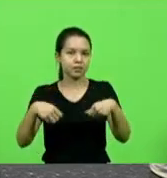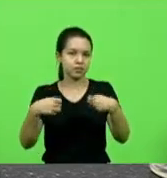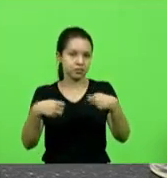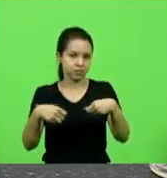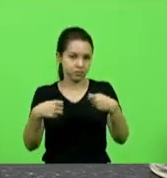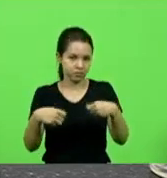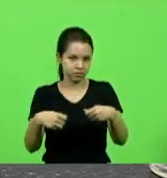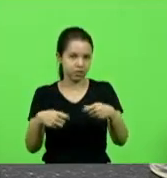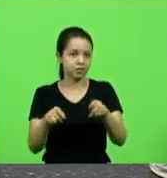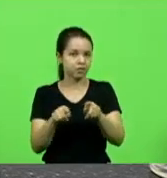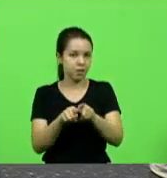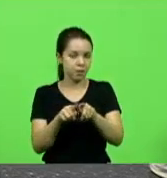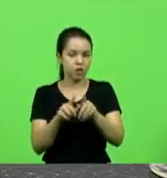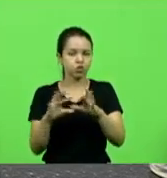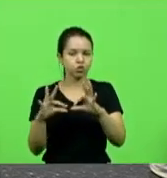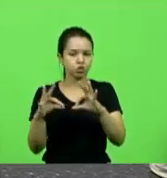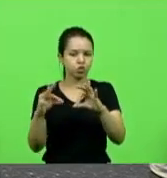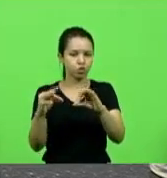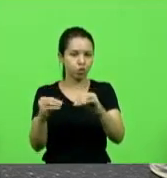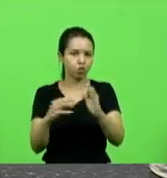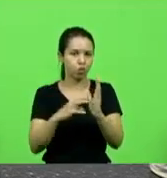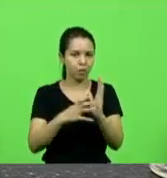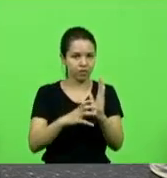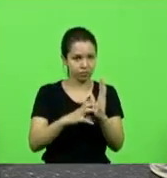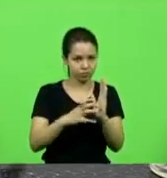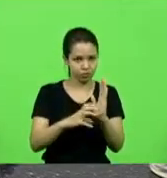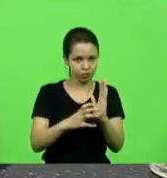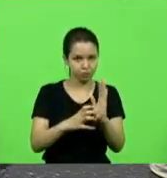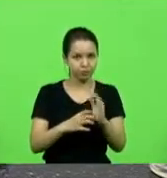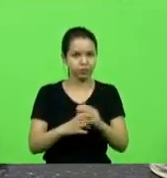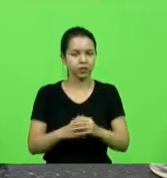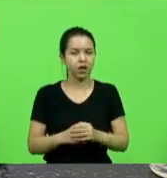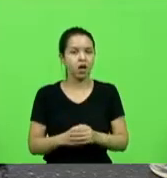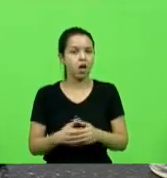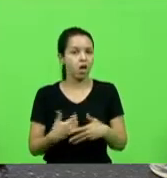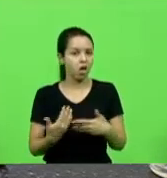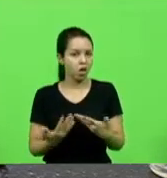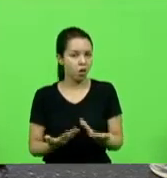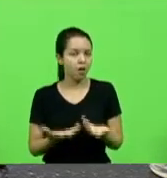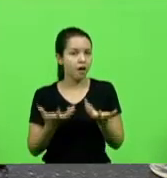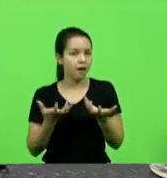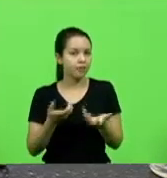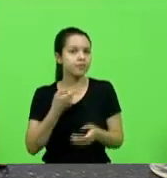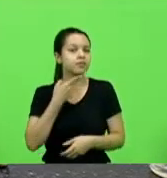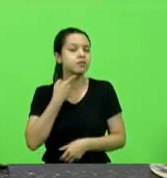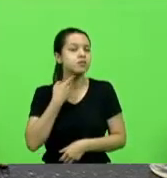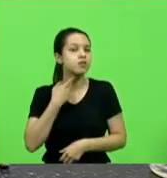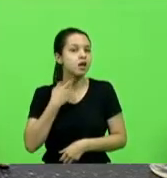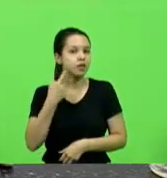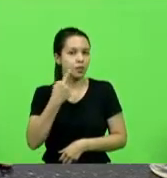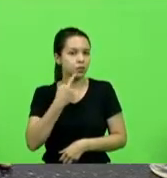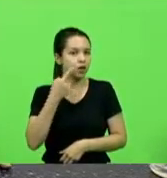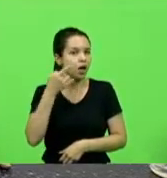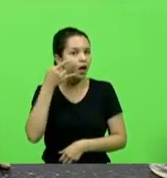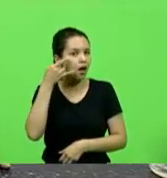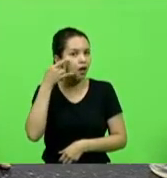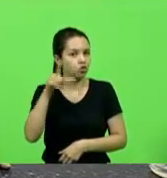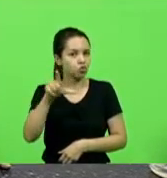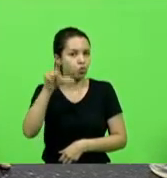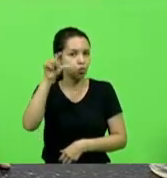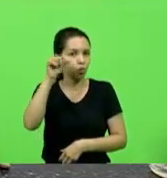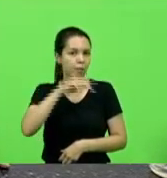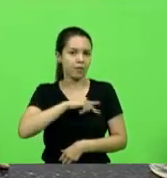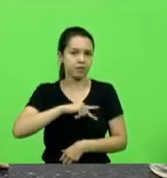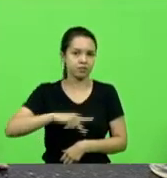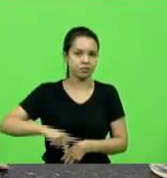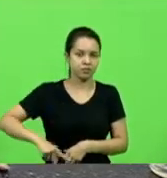eu quero desejar ao deputado Mauro de Nadal eleito presidente todo sucesso afinal de contas o seu